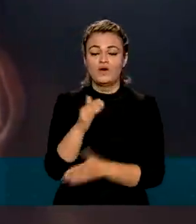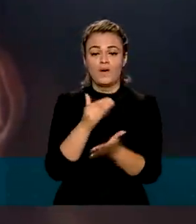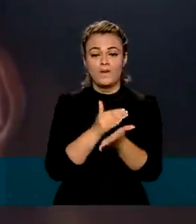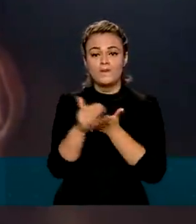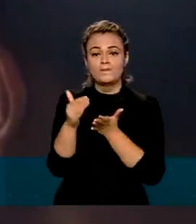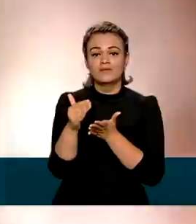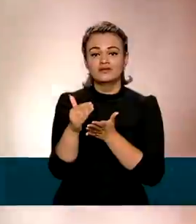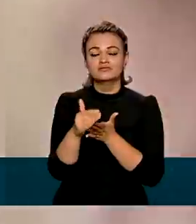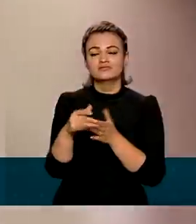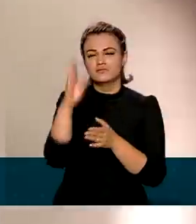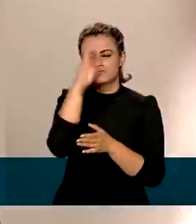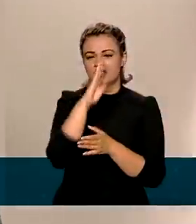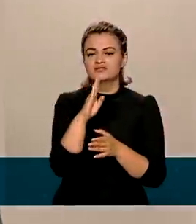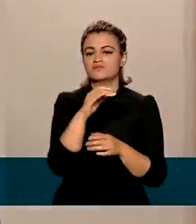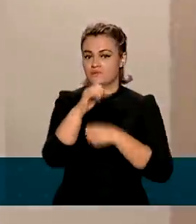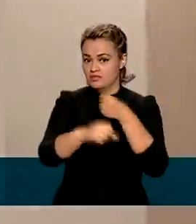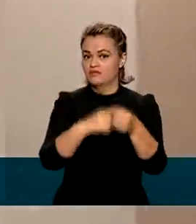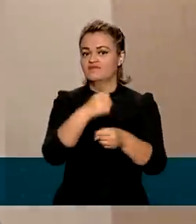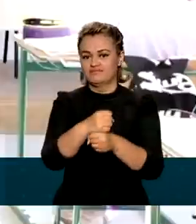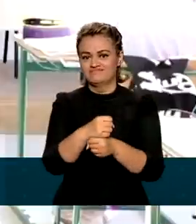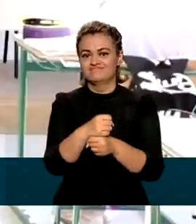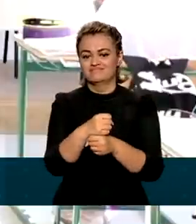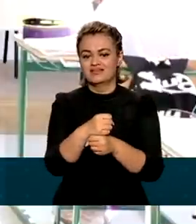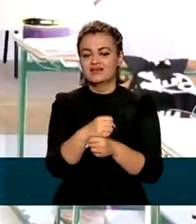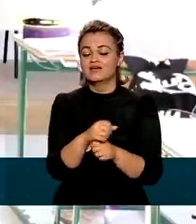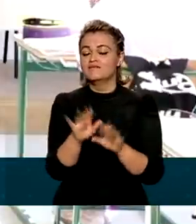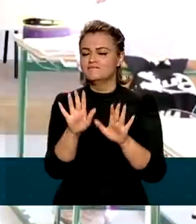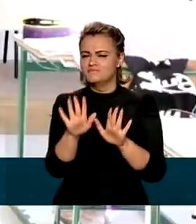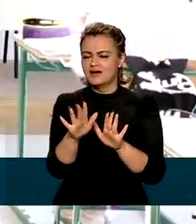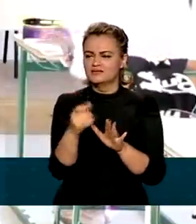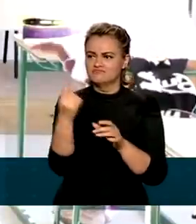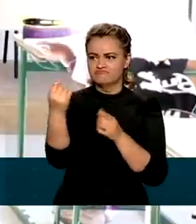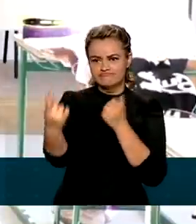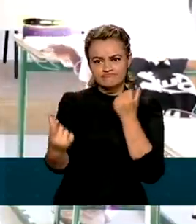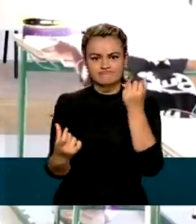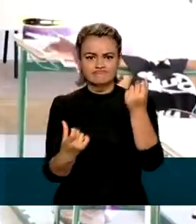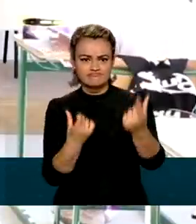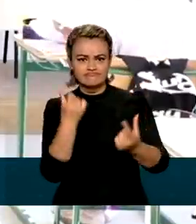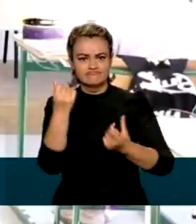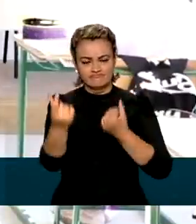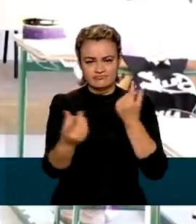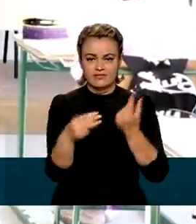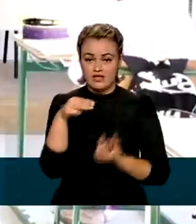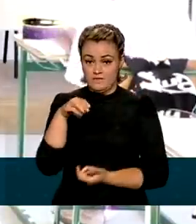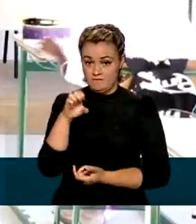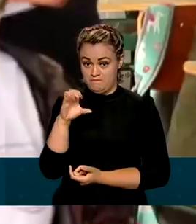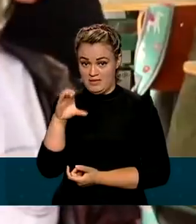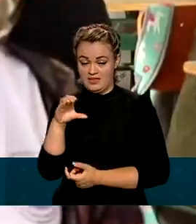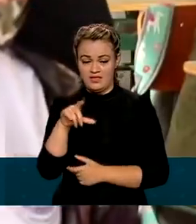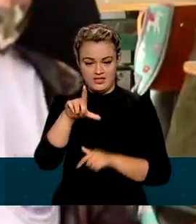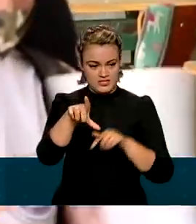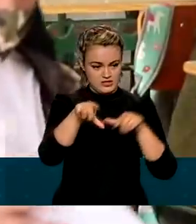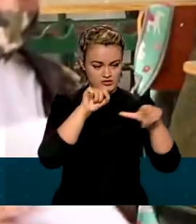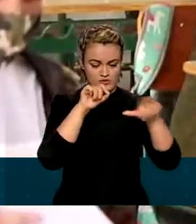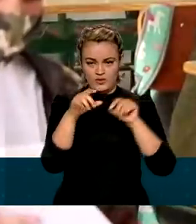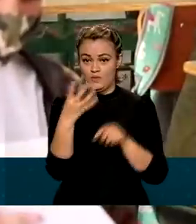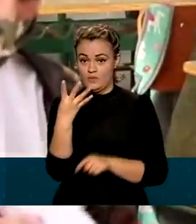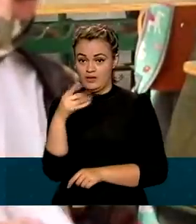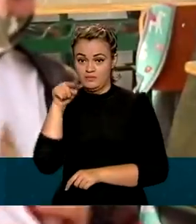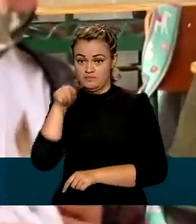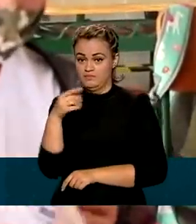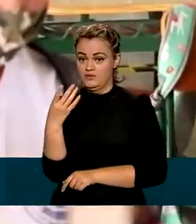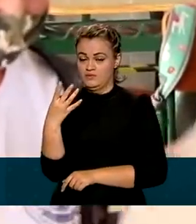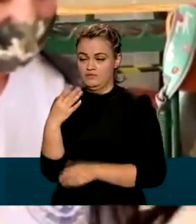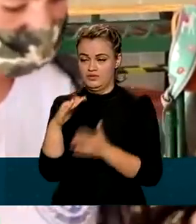implantado em todo o país já no ano que vem, mas de forma escalonada. O MEC selecionou 4 mil escolas